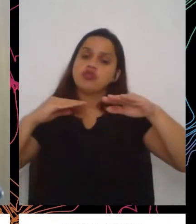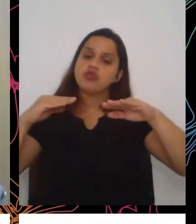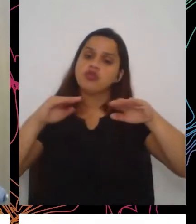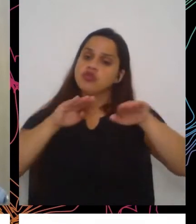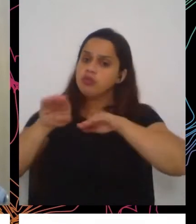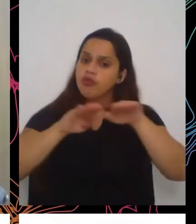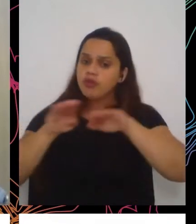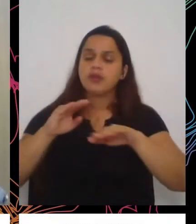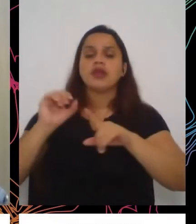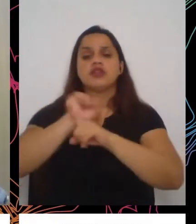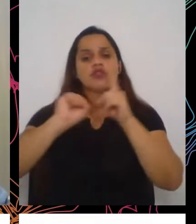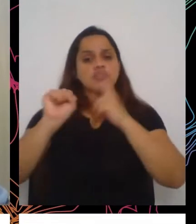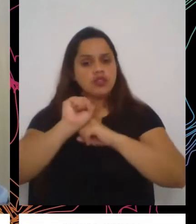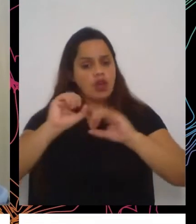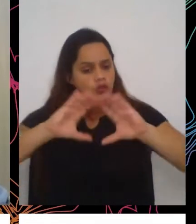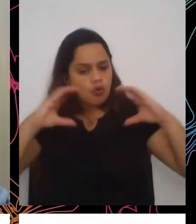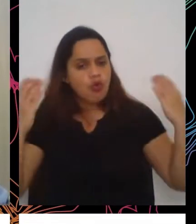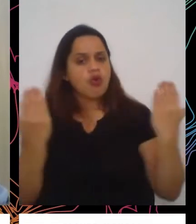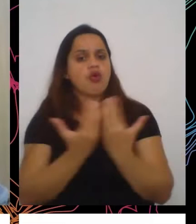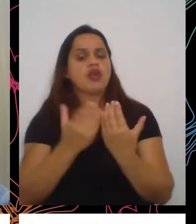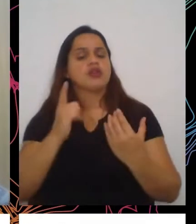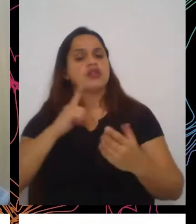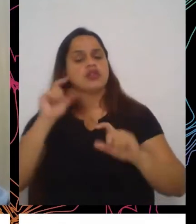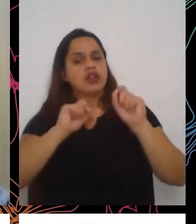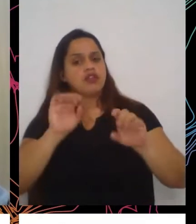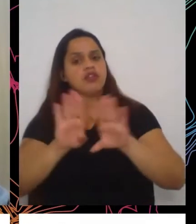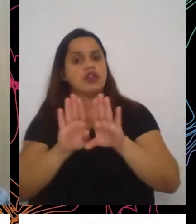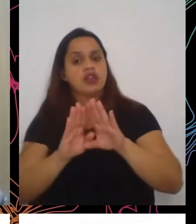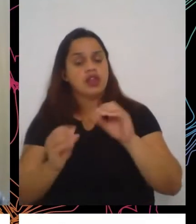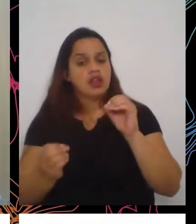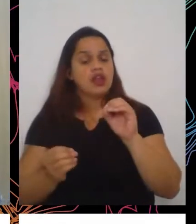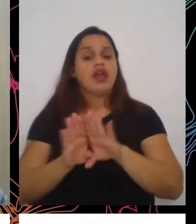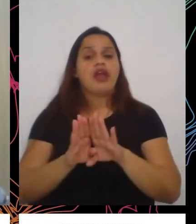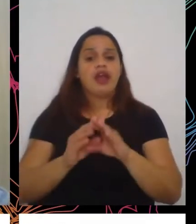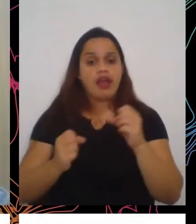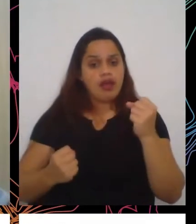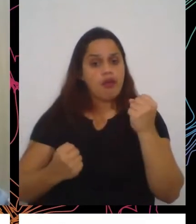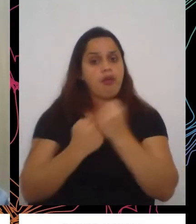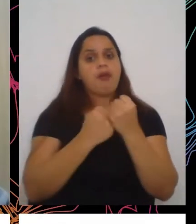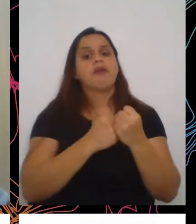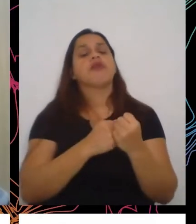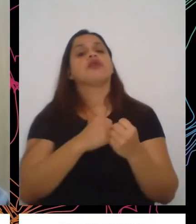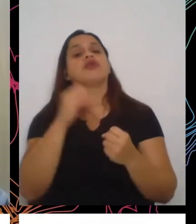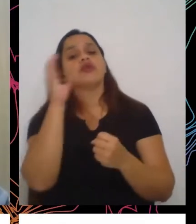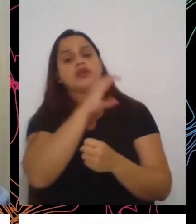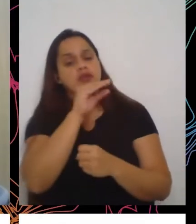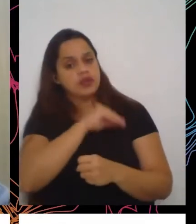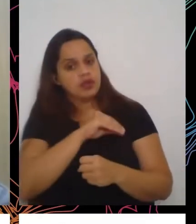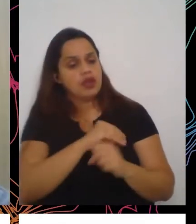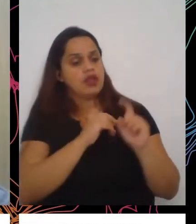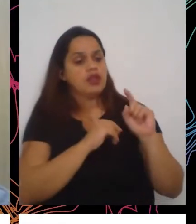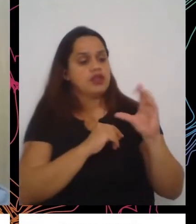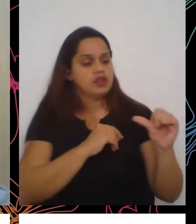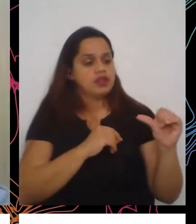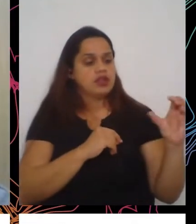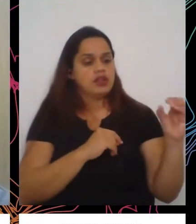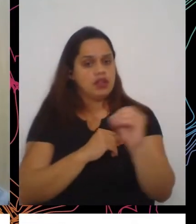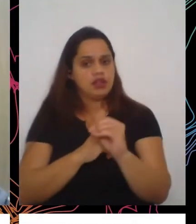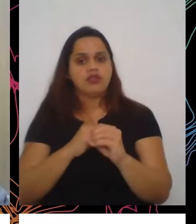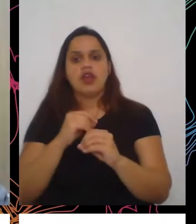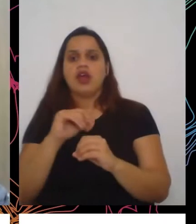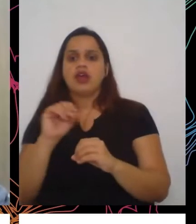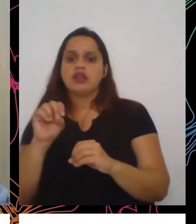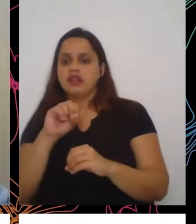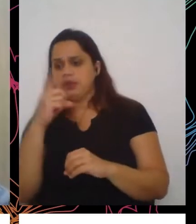a instituição de um auxílio emergencial de 600 reais e de 1.200, que, conforme a própria Tereza, é uma cesta básica,